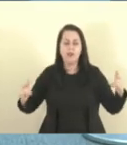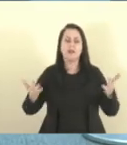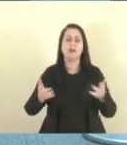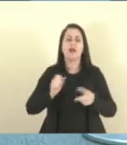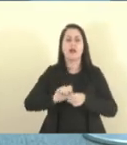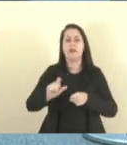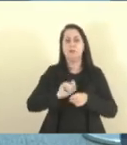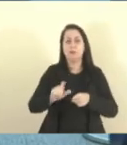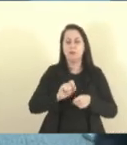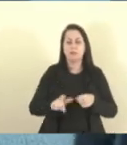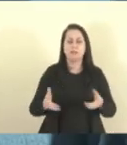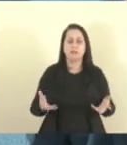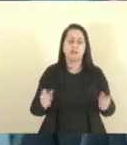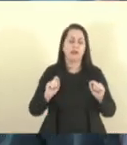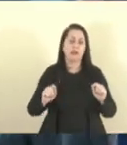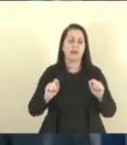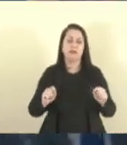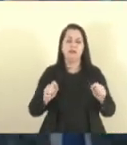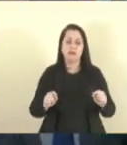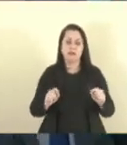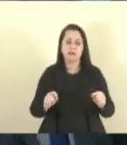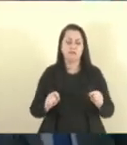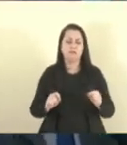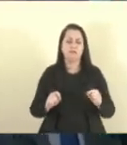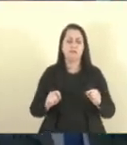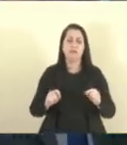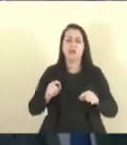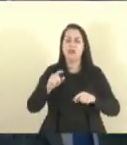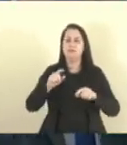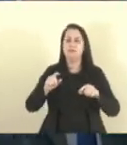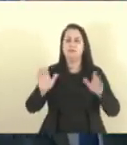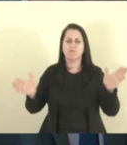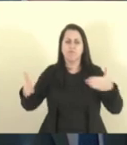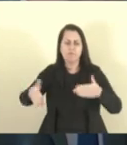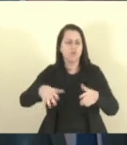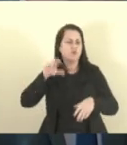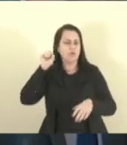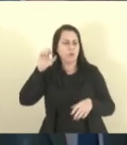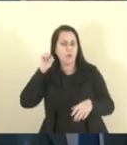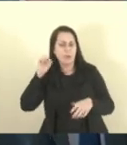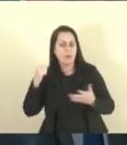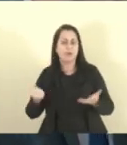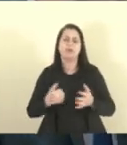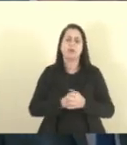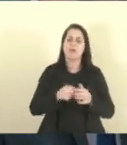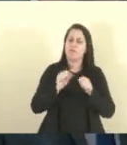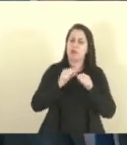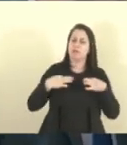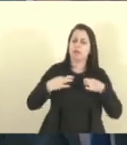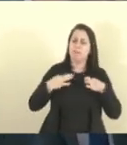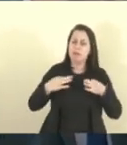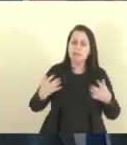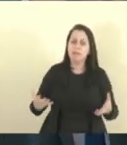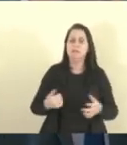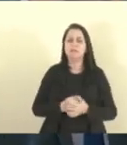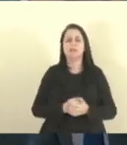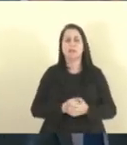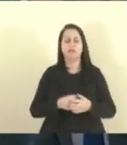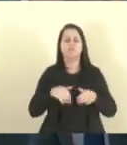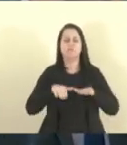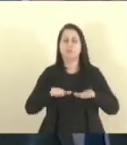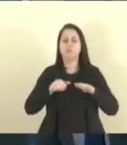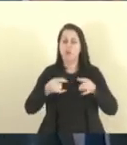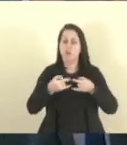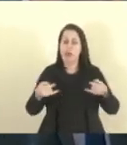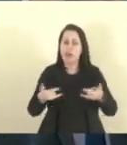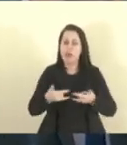aluga equipamento de som, o cara que confecciona a camisa, o cara que confecciona o ingresso,